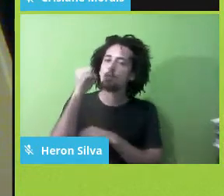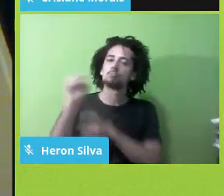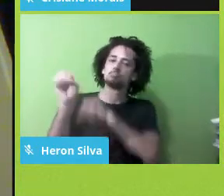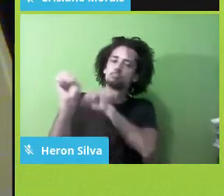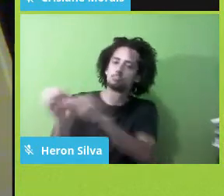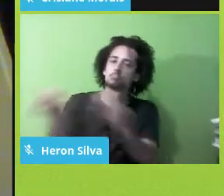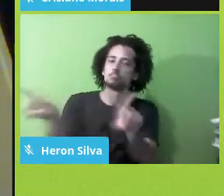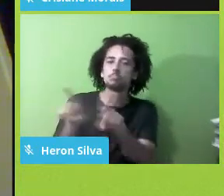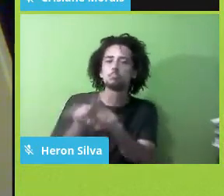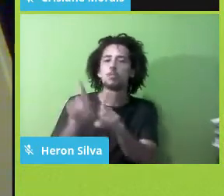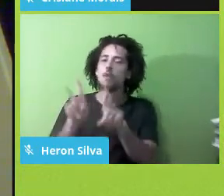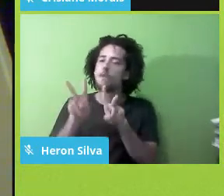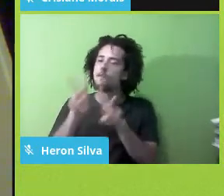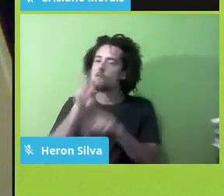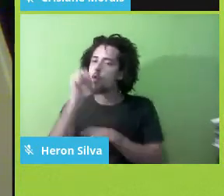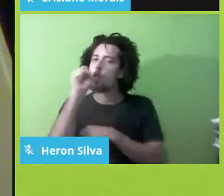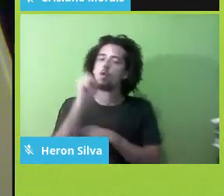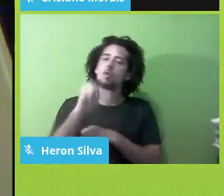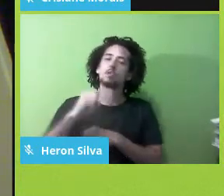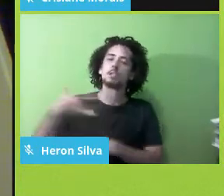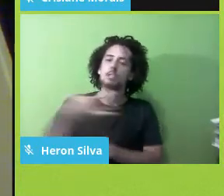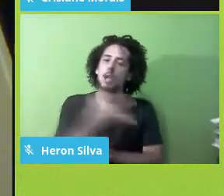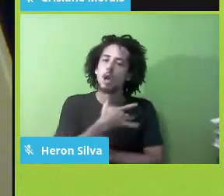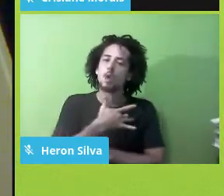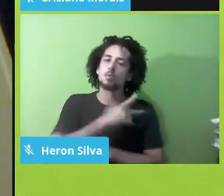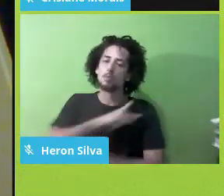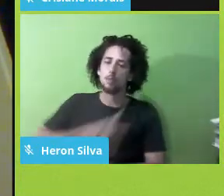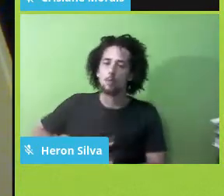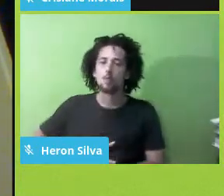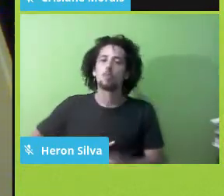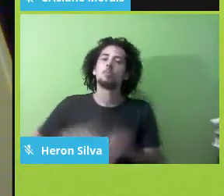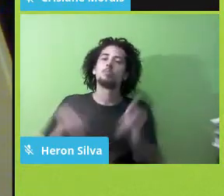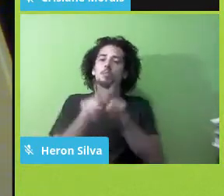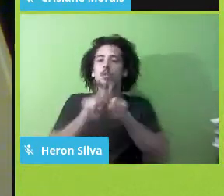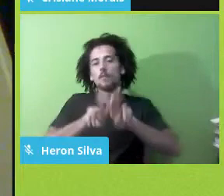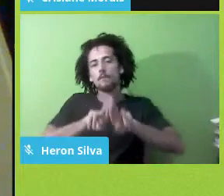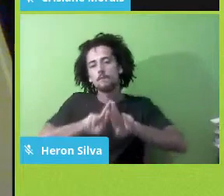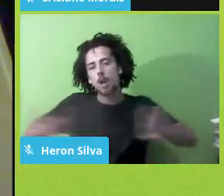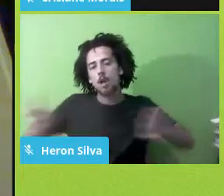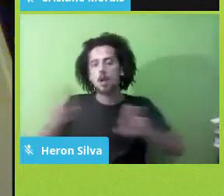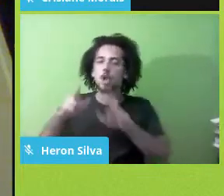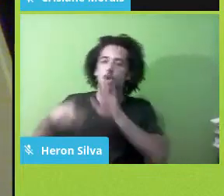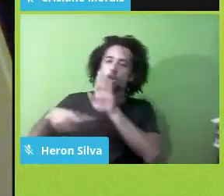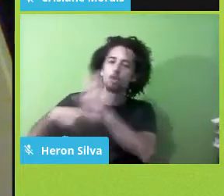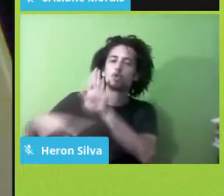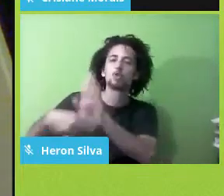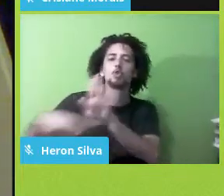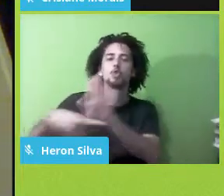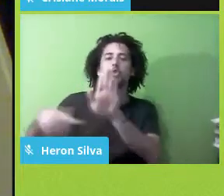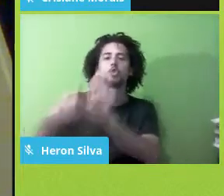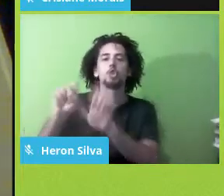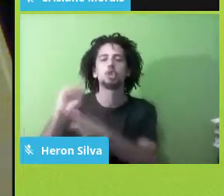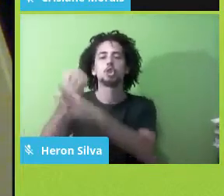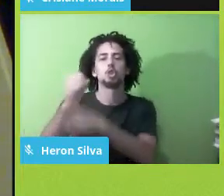fortalecimento da saúde pública, com o fortalecimento da assistência social universal e,